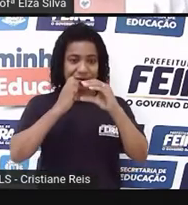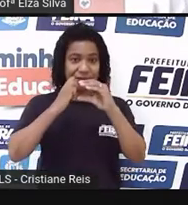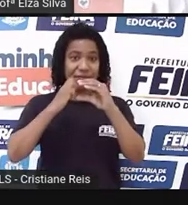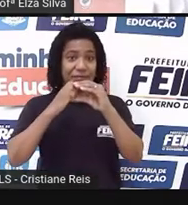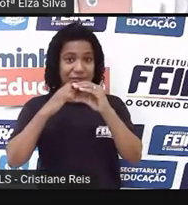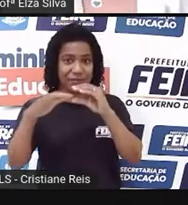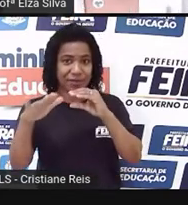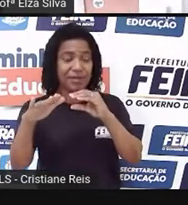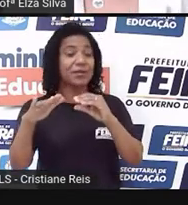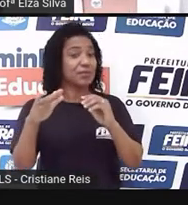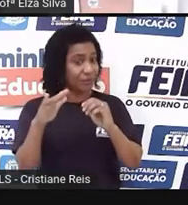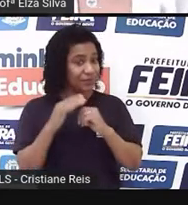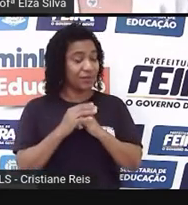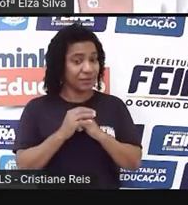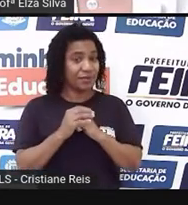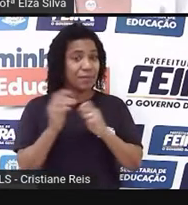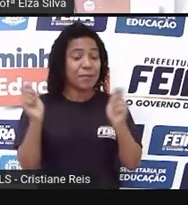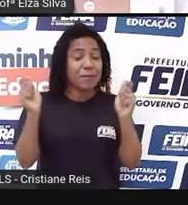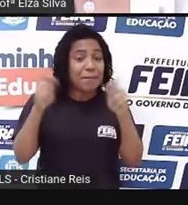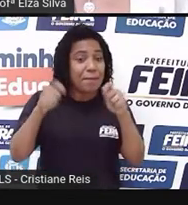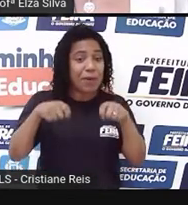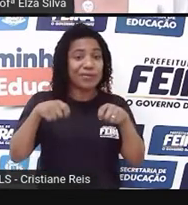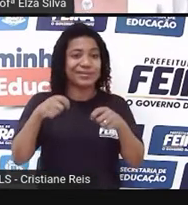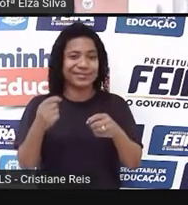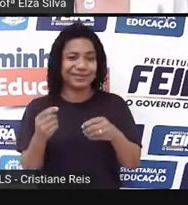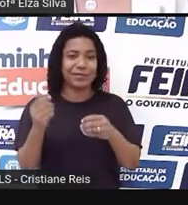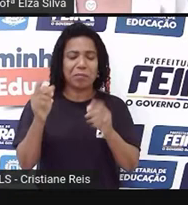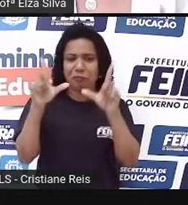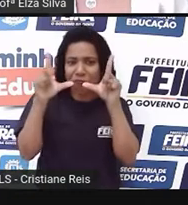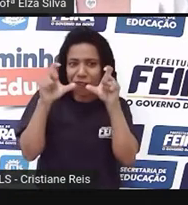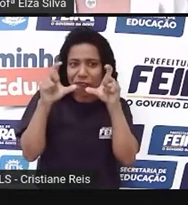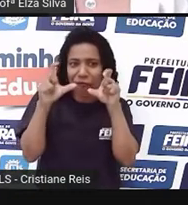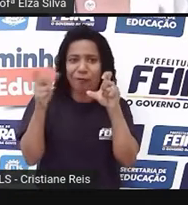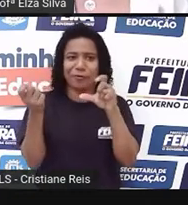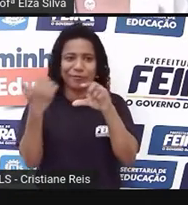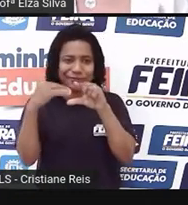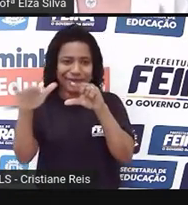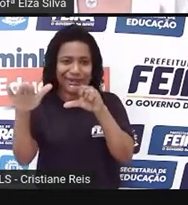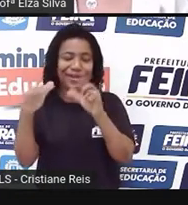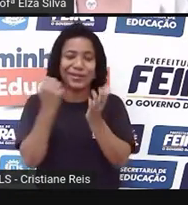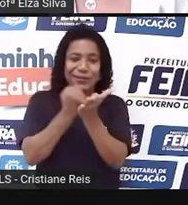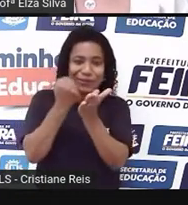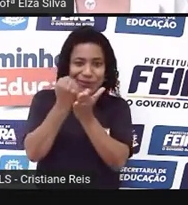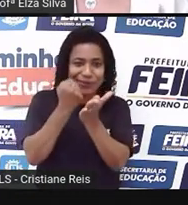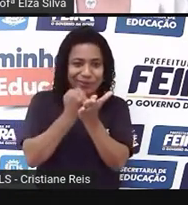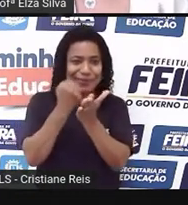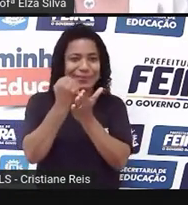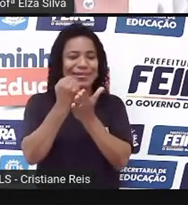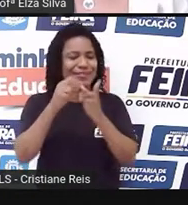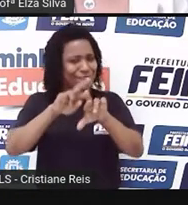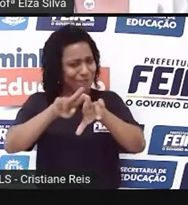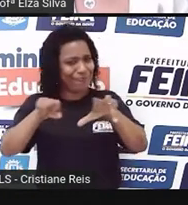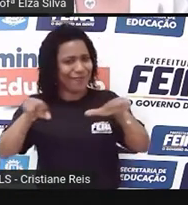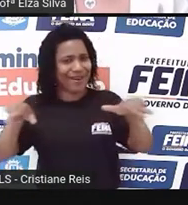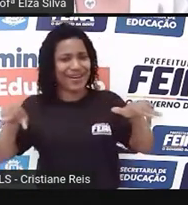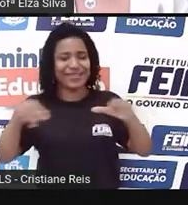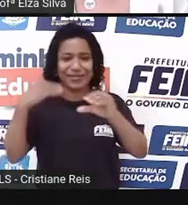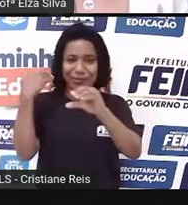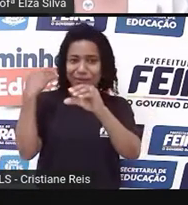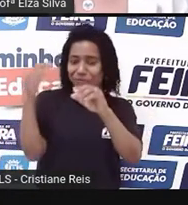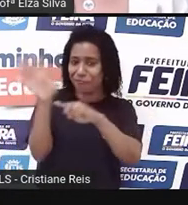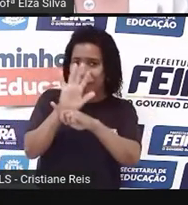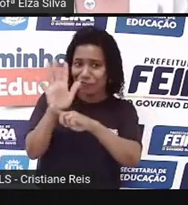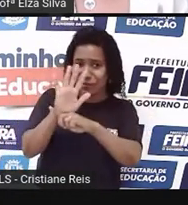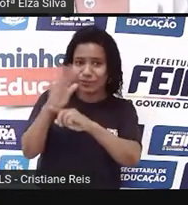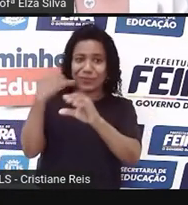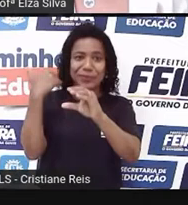existe a possibilidade de você anexar fotos, documentos, imagens, vídeos, etc.